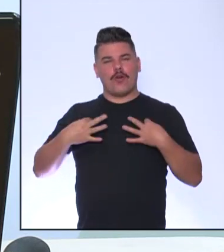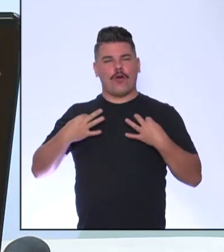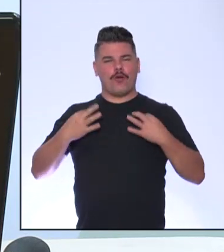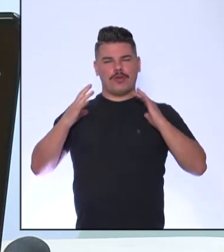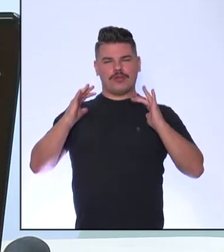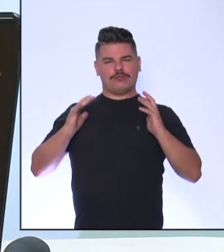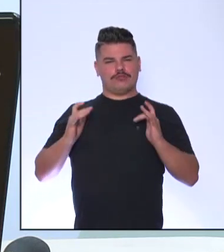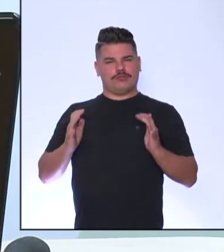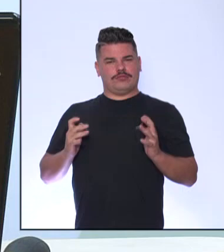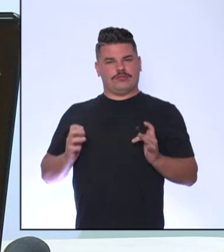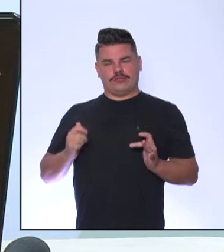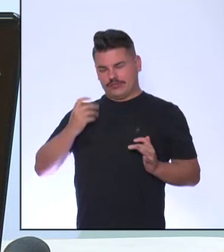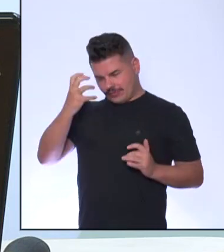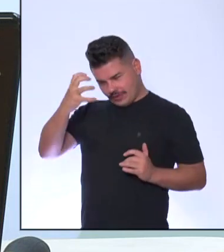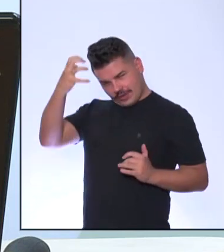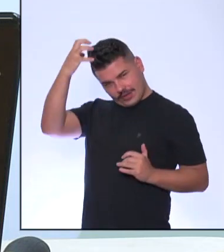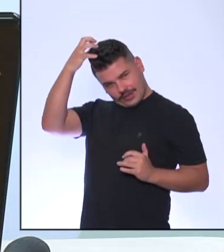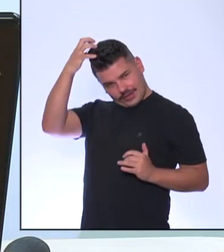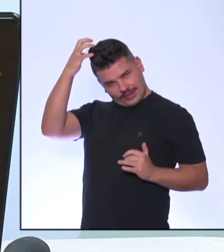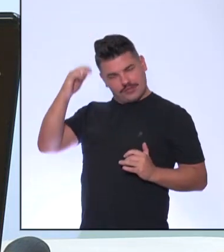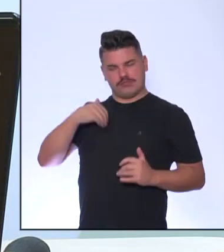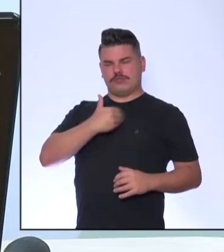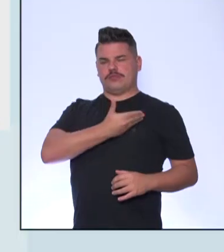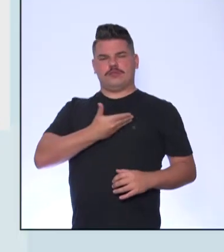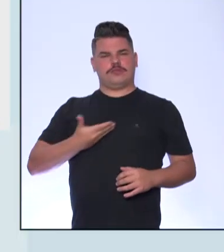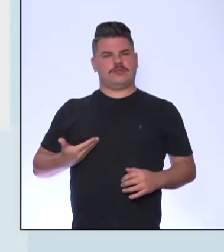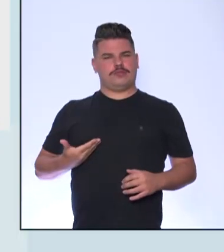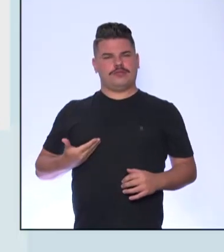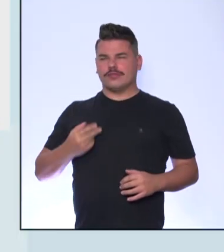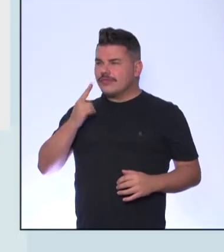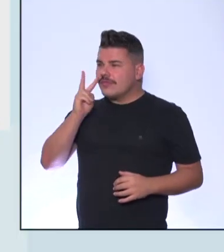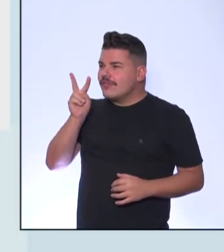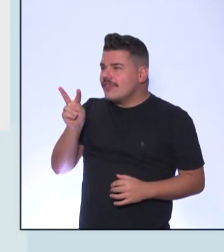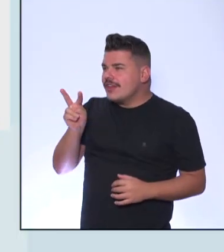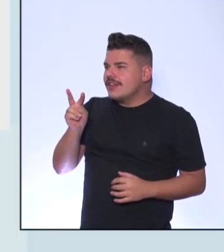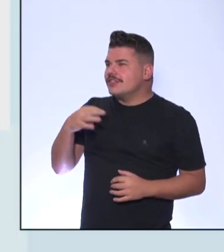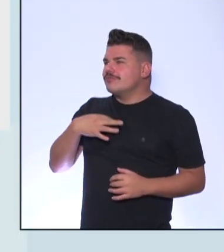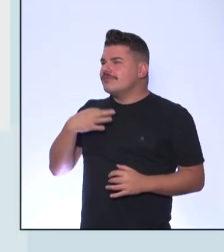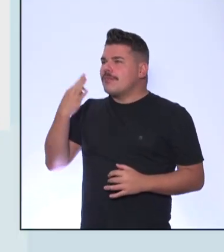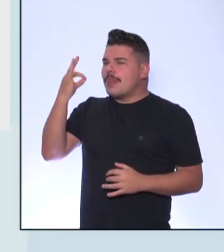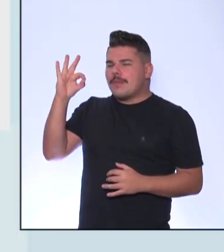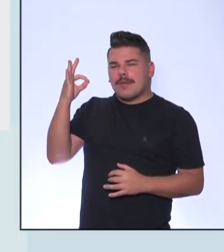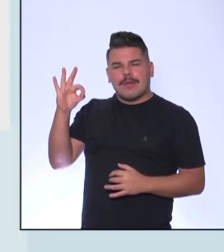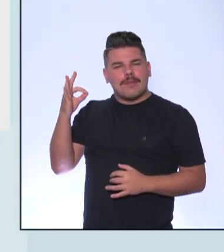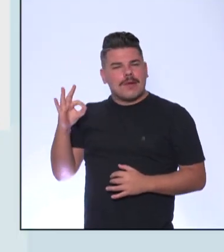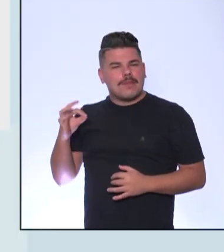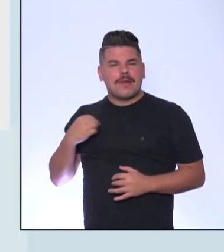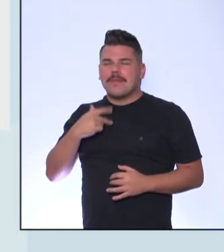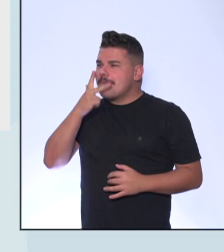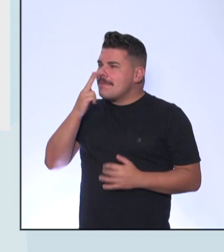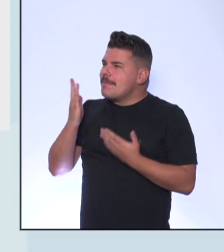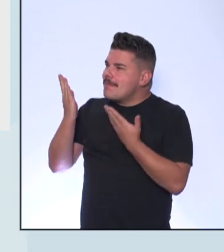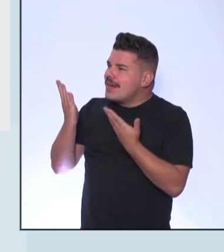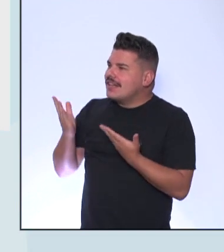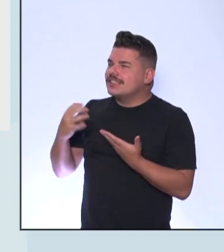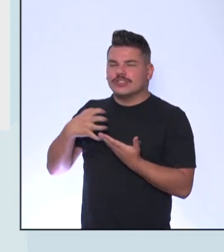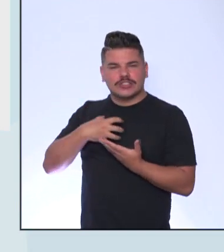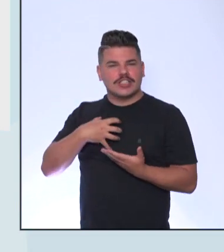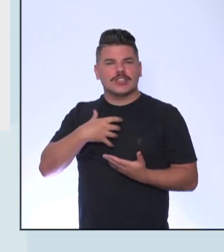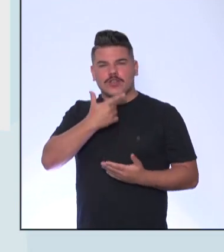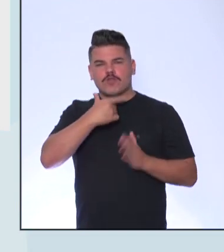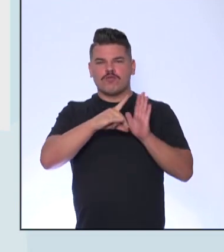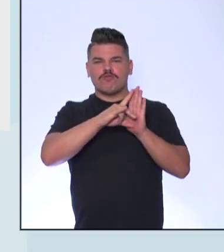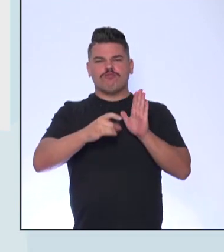Que a gente trabalha No absolutismo Dá pra verificar Que tem as características De um rei absolutista Pelos cabelos E pelo